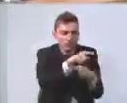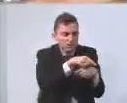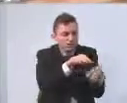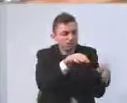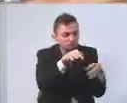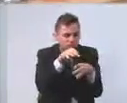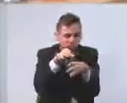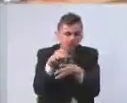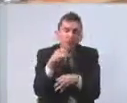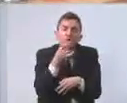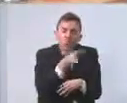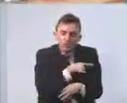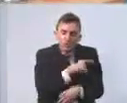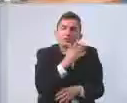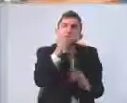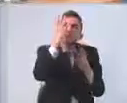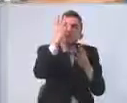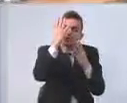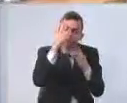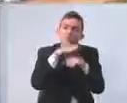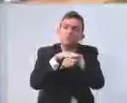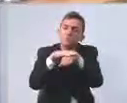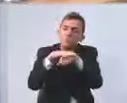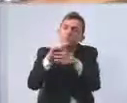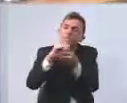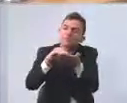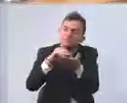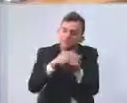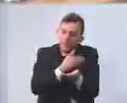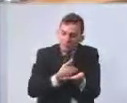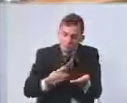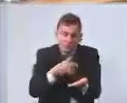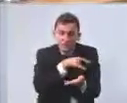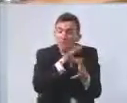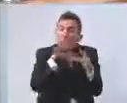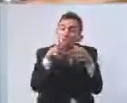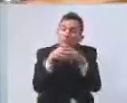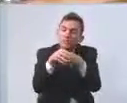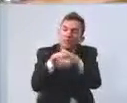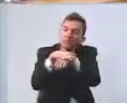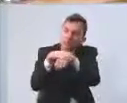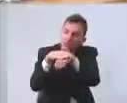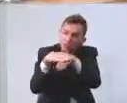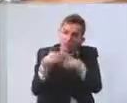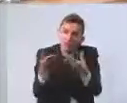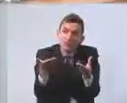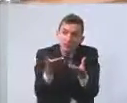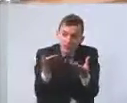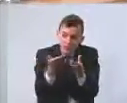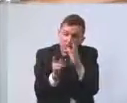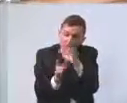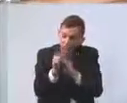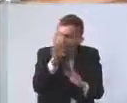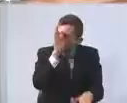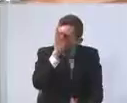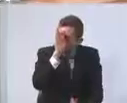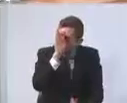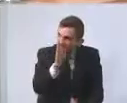felizmente, falar com o secretário de governo através de uma comissão e a pergunta bem objetiva é,